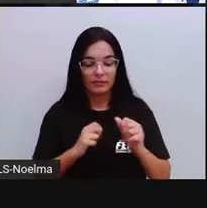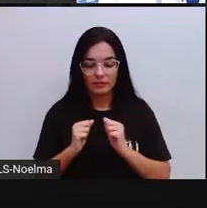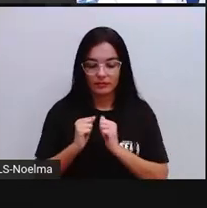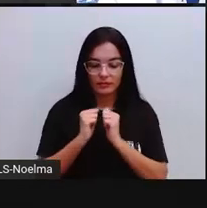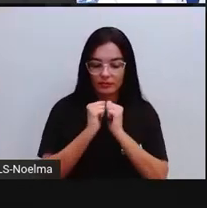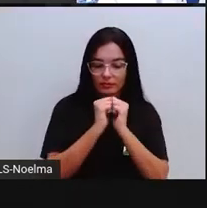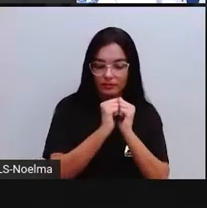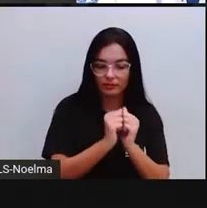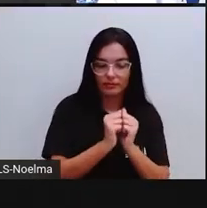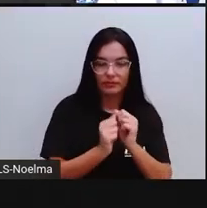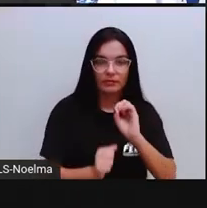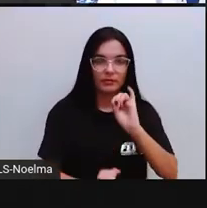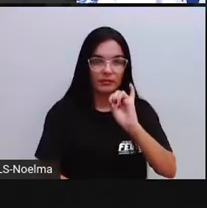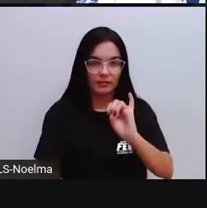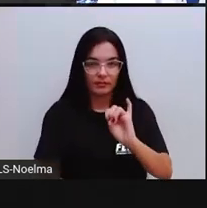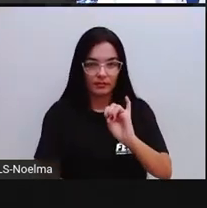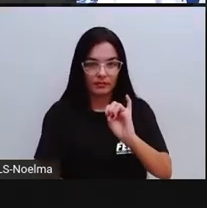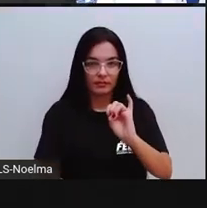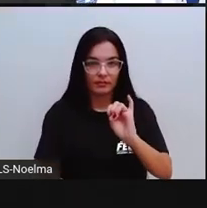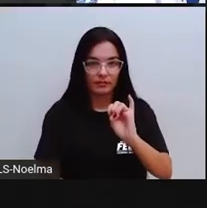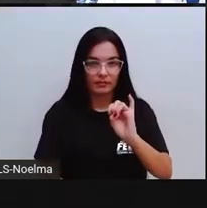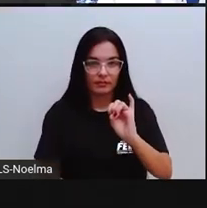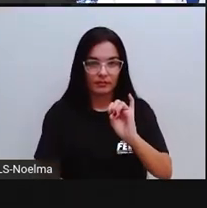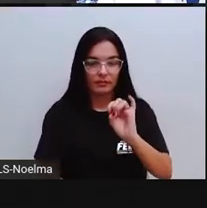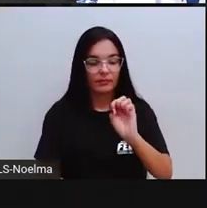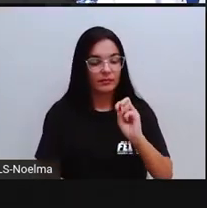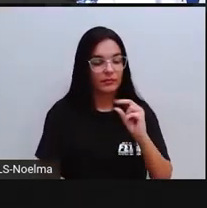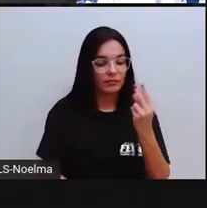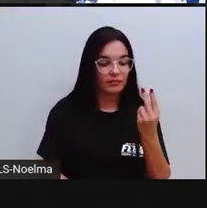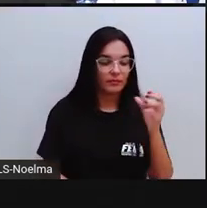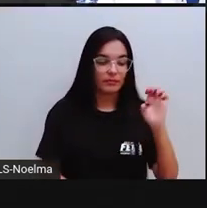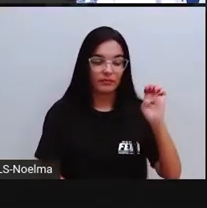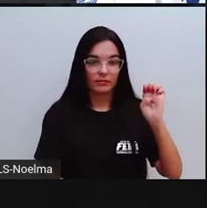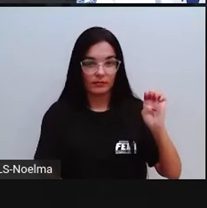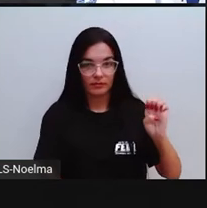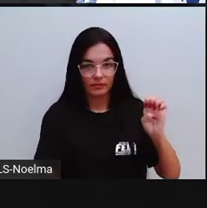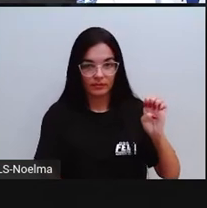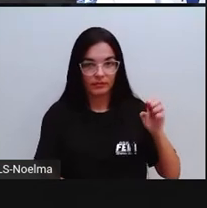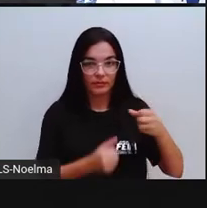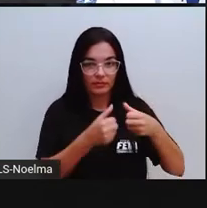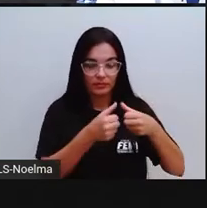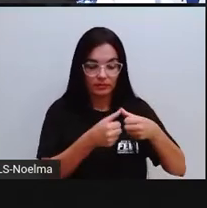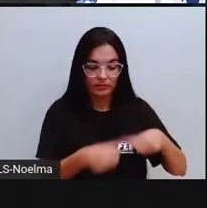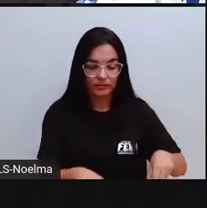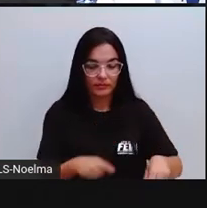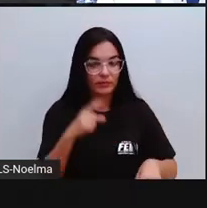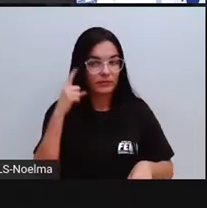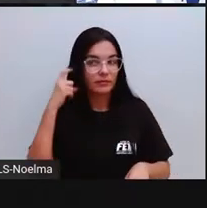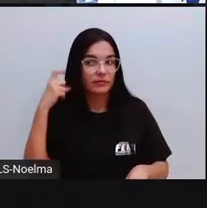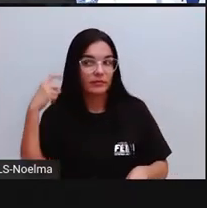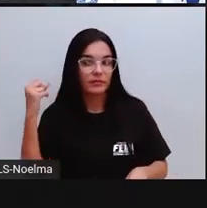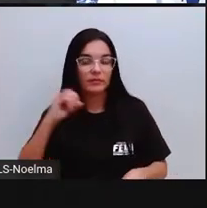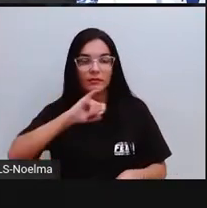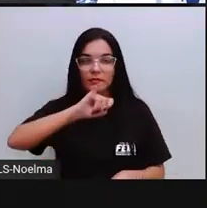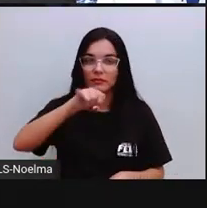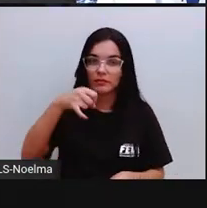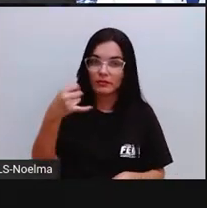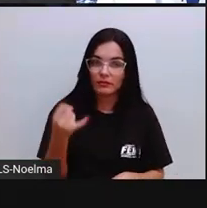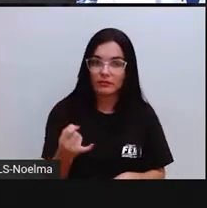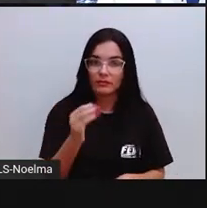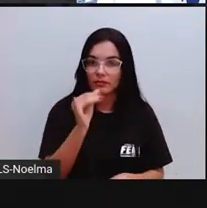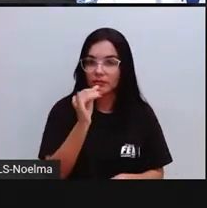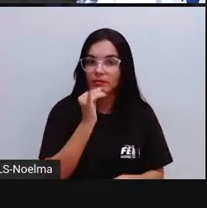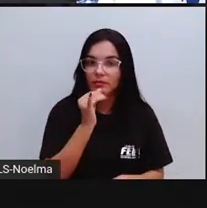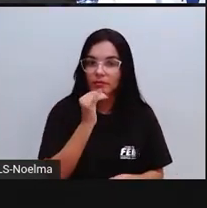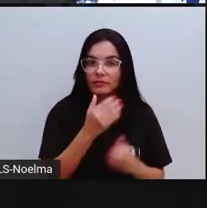vem acompanhada das vogais I ou E, ela tem o som do G. Então, exemplo,